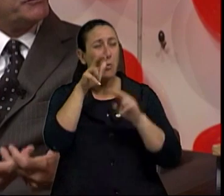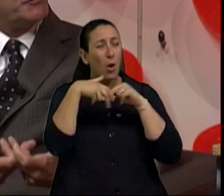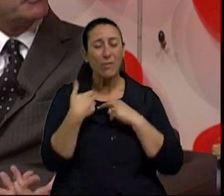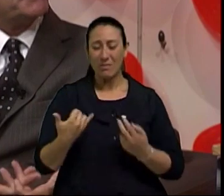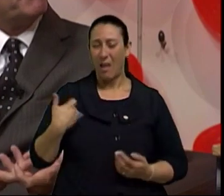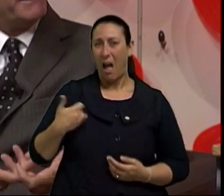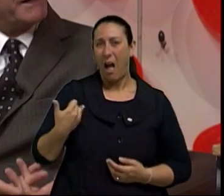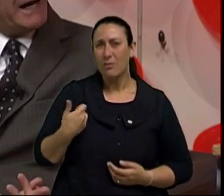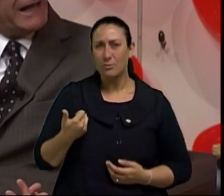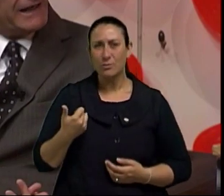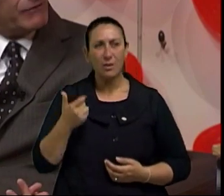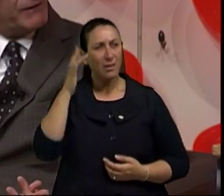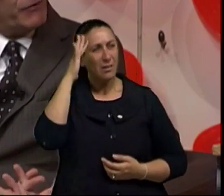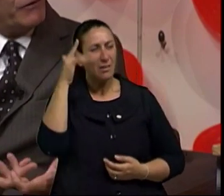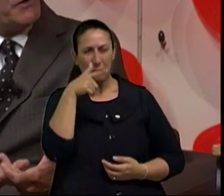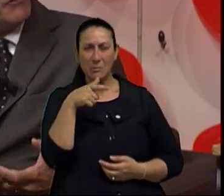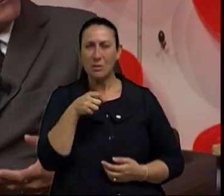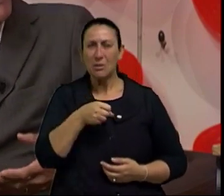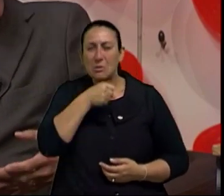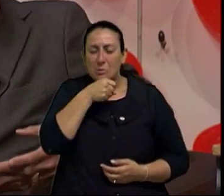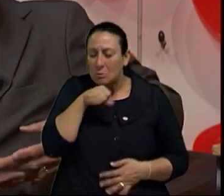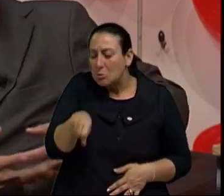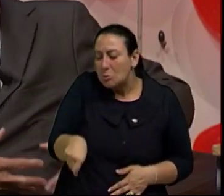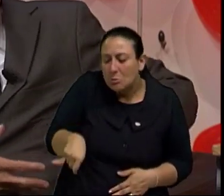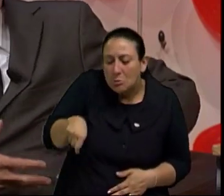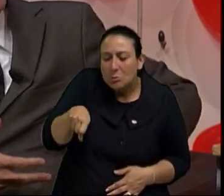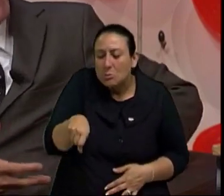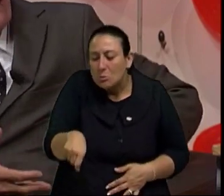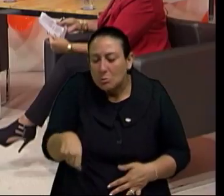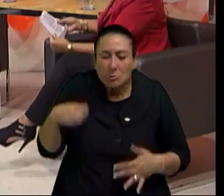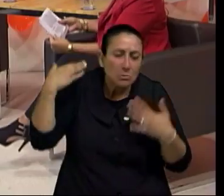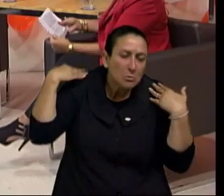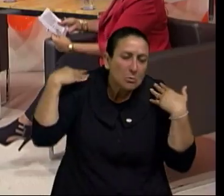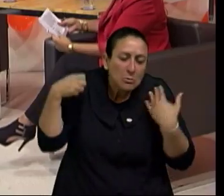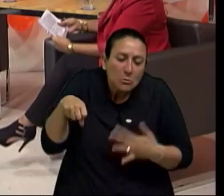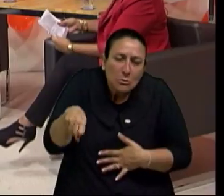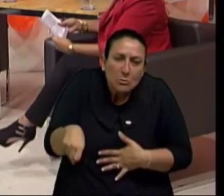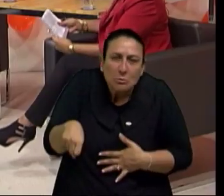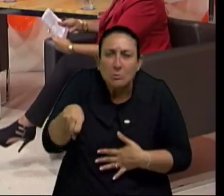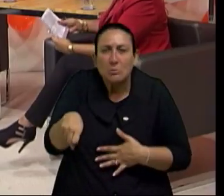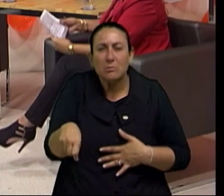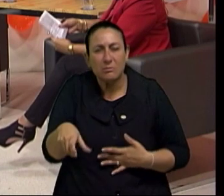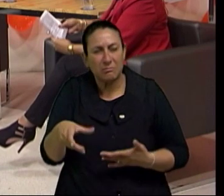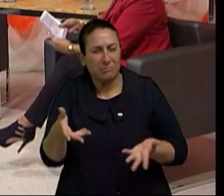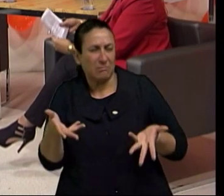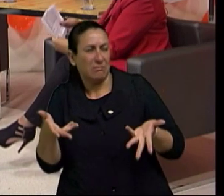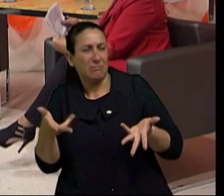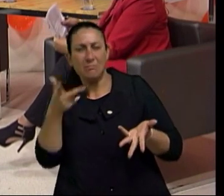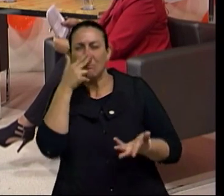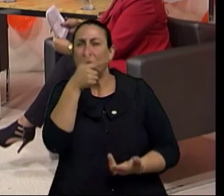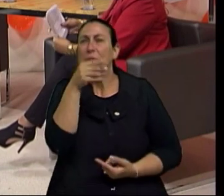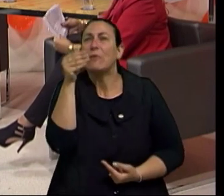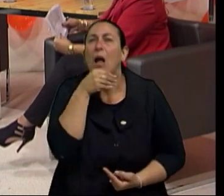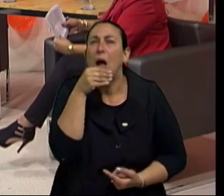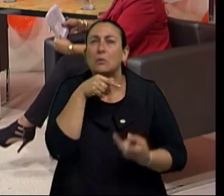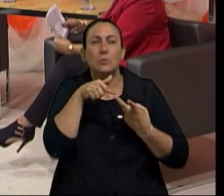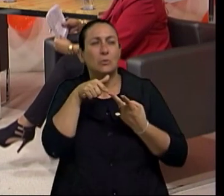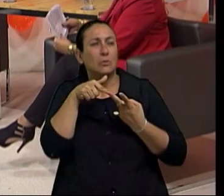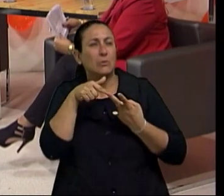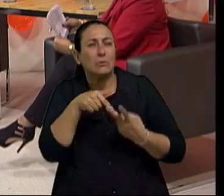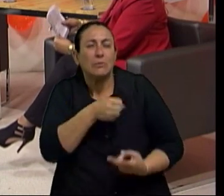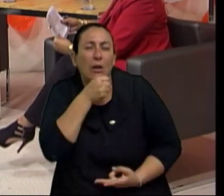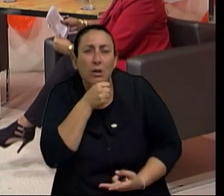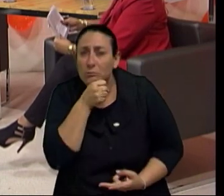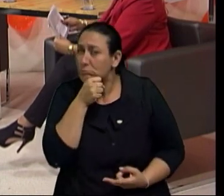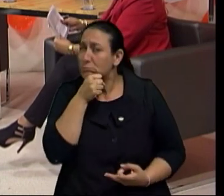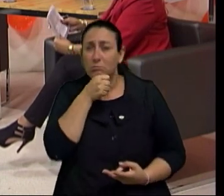imagem de um idoso de bengala, com uma mão, como se tivesse uma lombalgia, como se fosse um indivíduo fragilizado. Ele